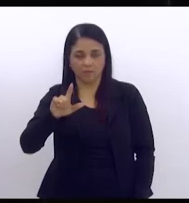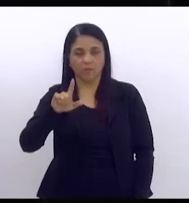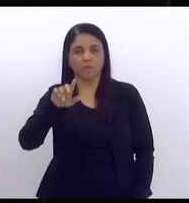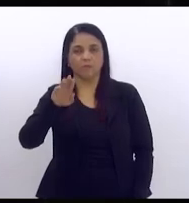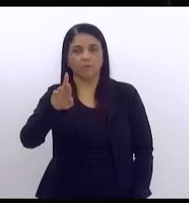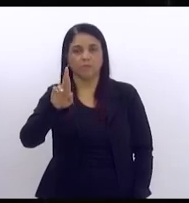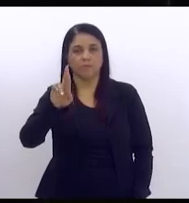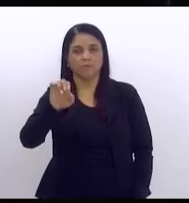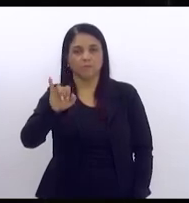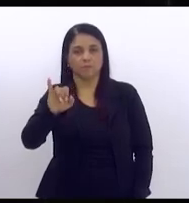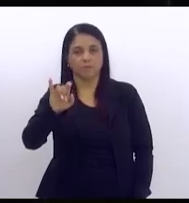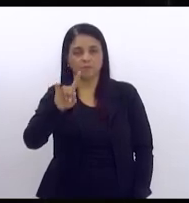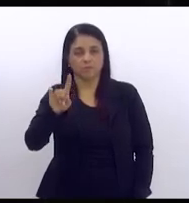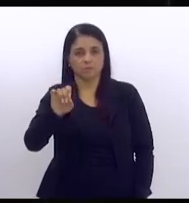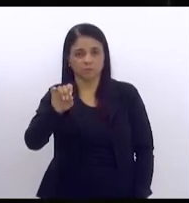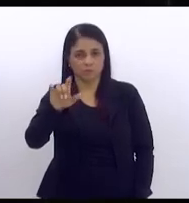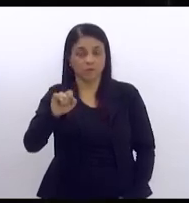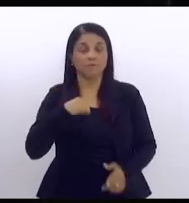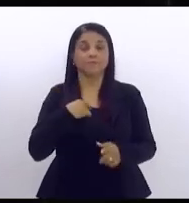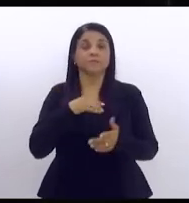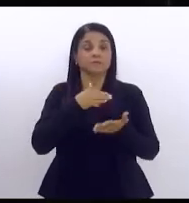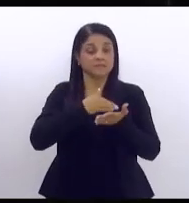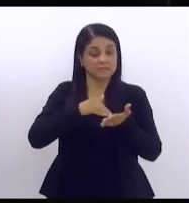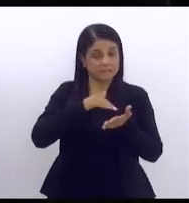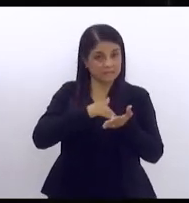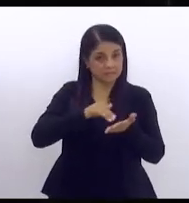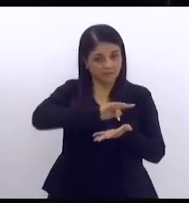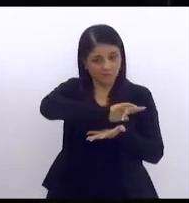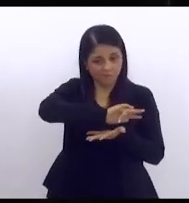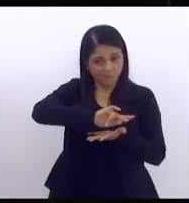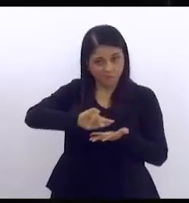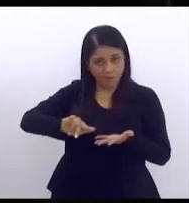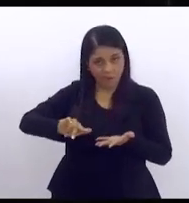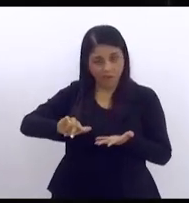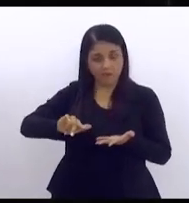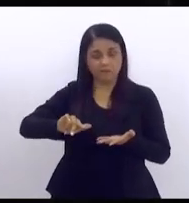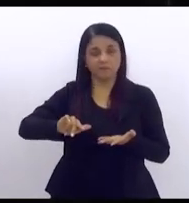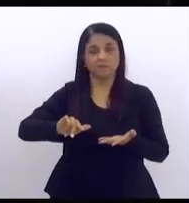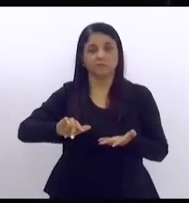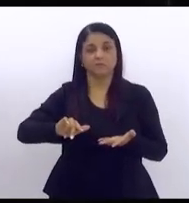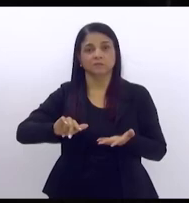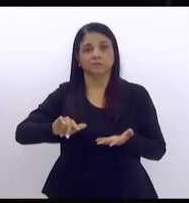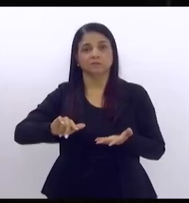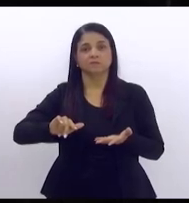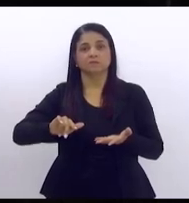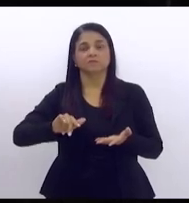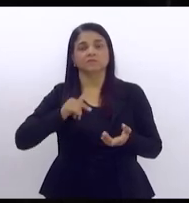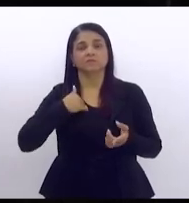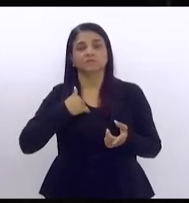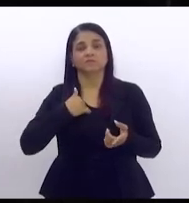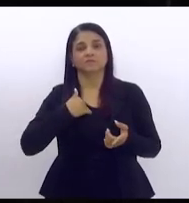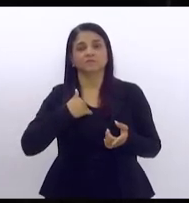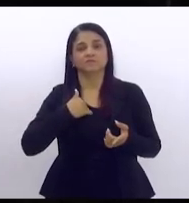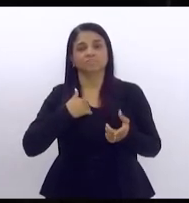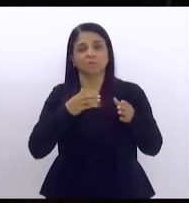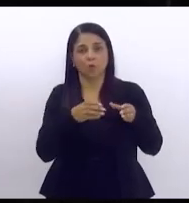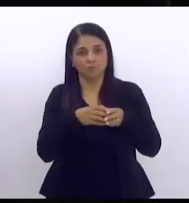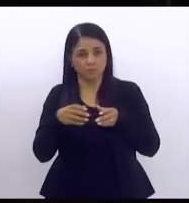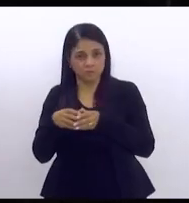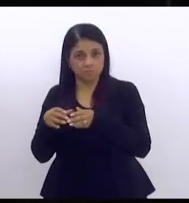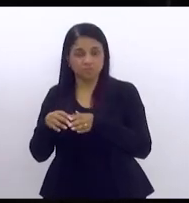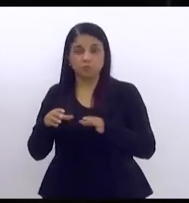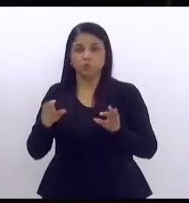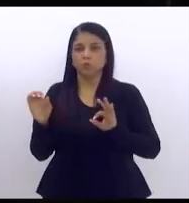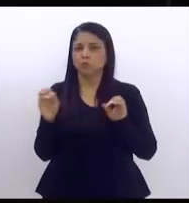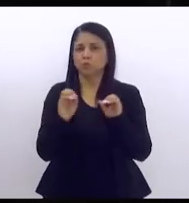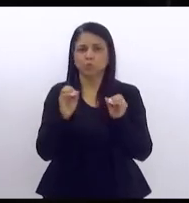que foi secretário de várias pastas e nunca teve as suas mãos